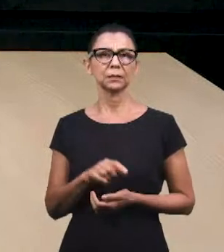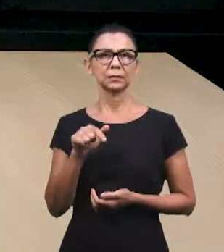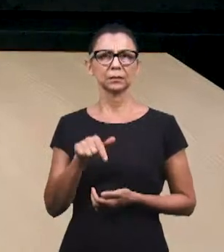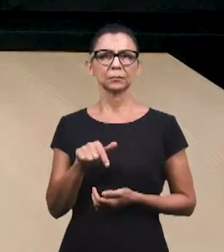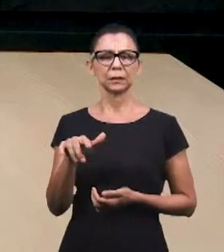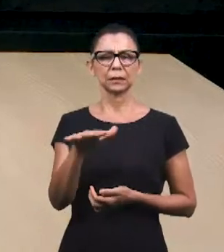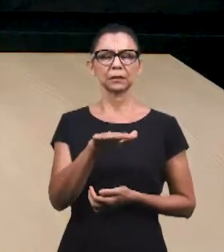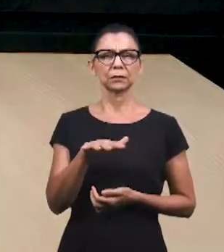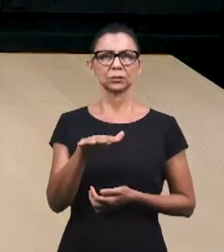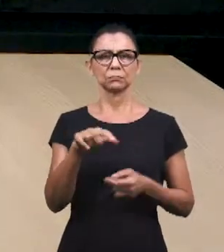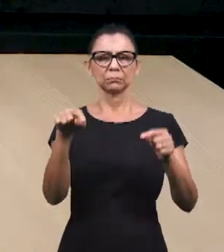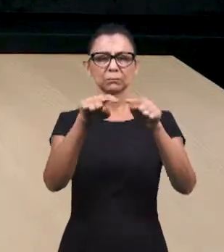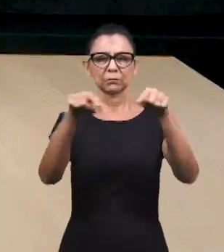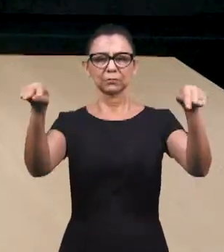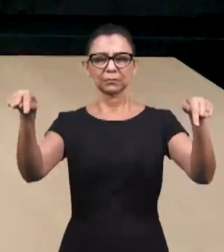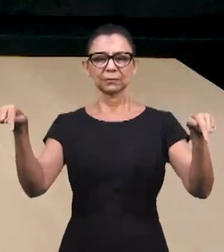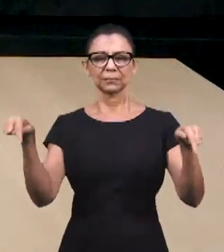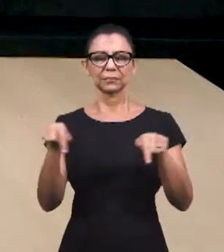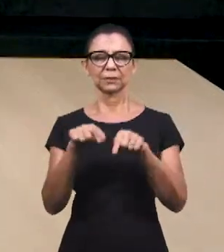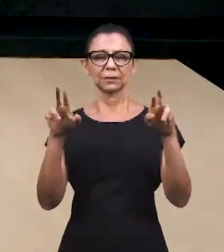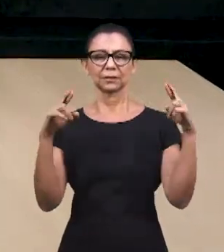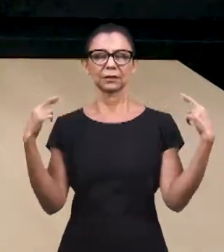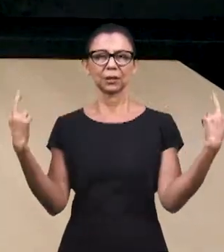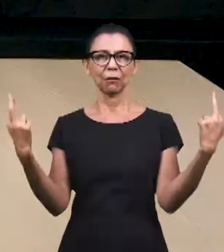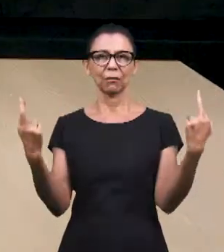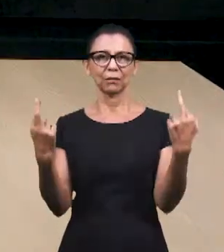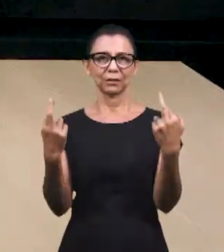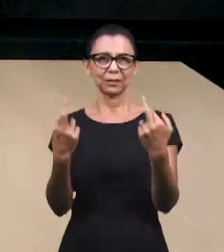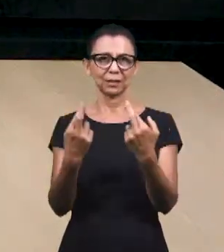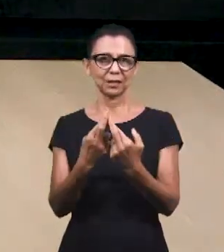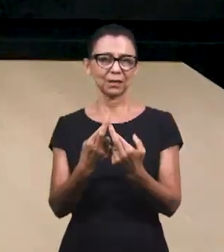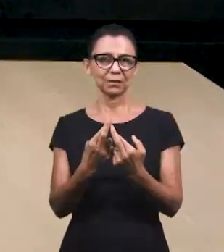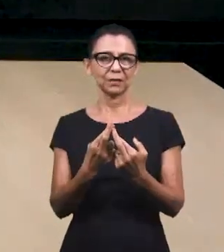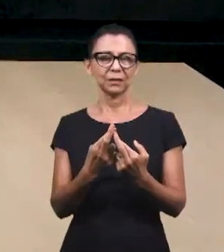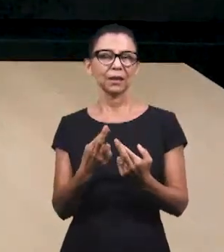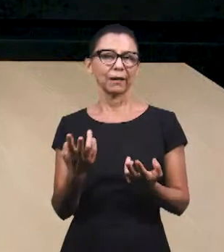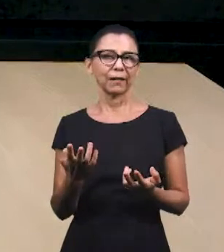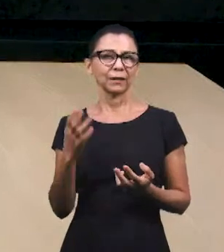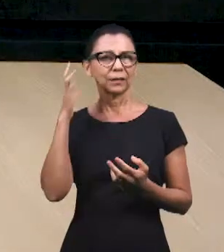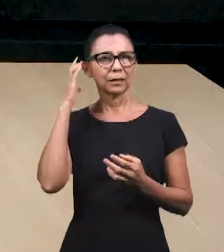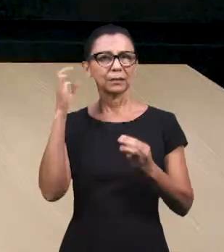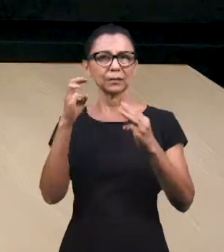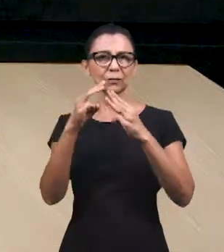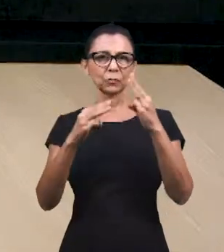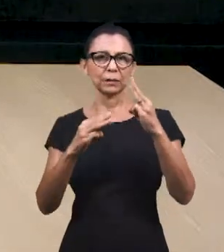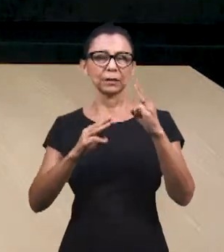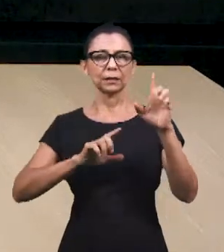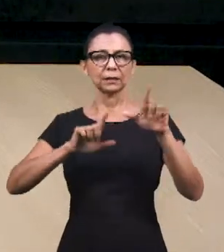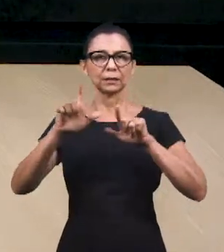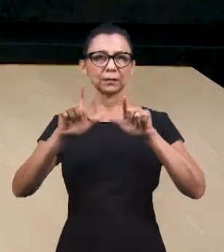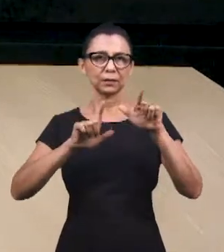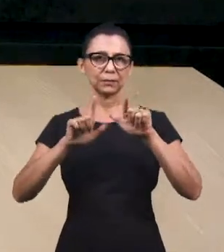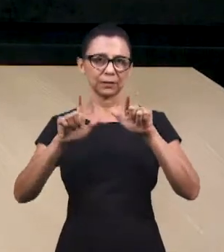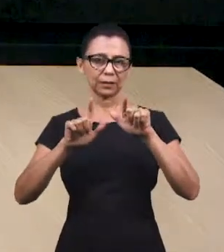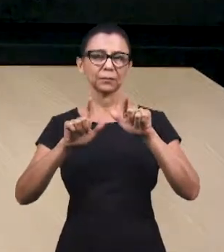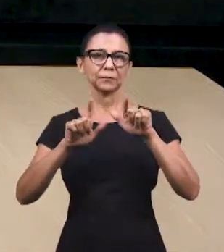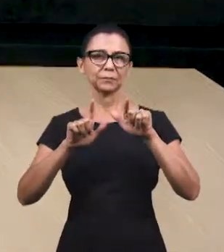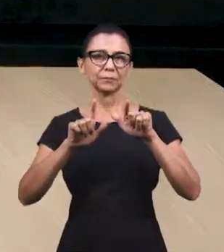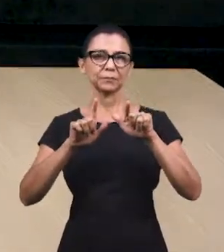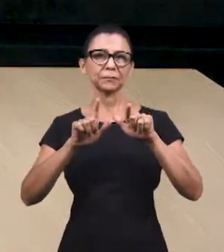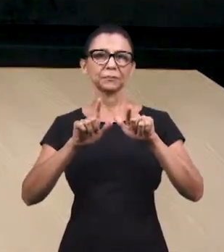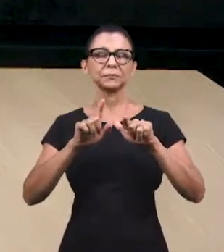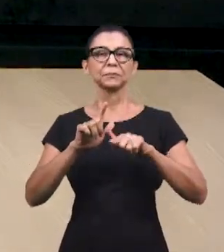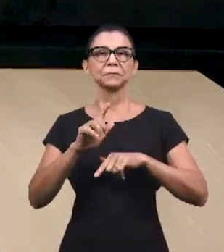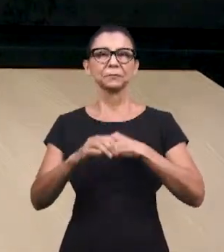de reuniões, da nossa central de comunicações, da Rádio TV Web Manaim. E nós queremos